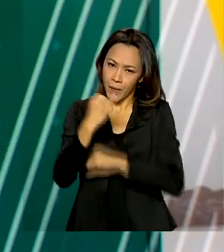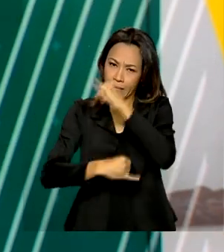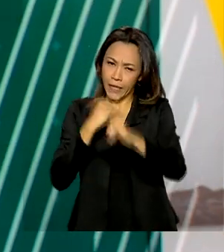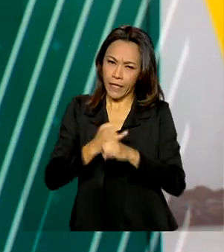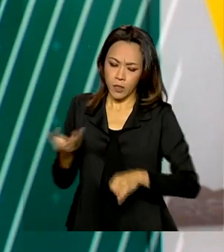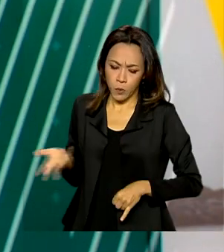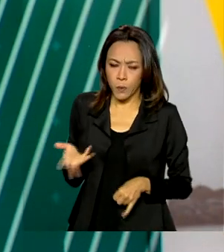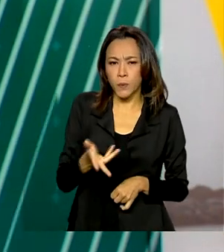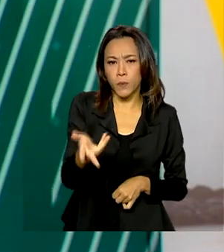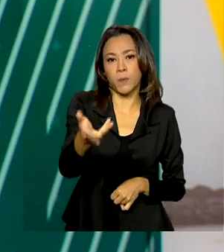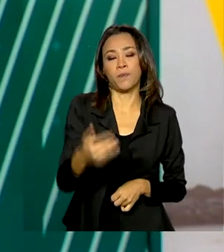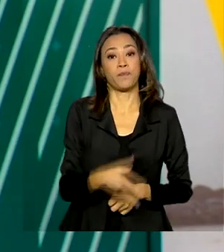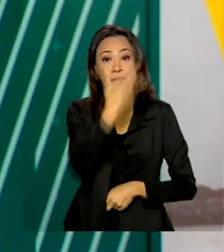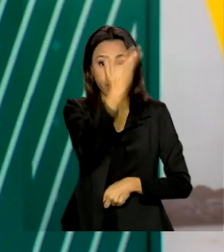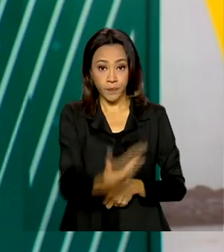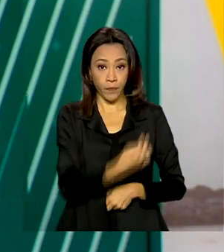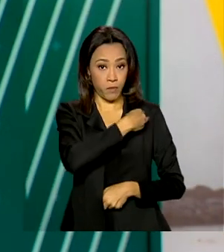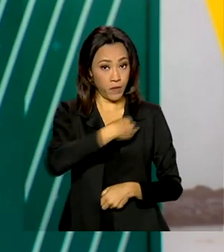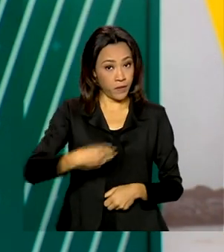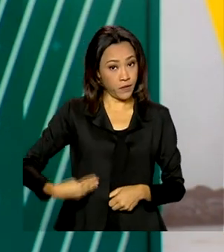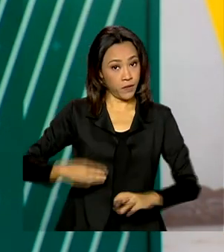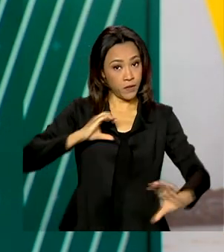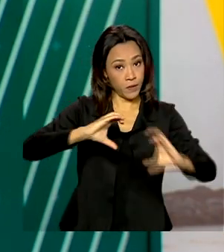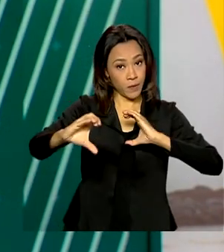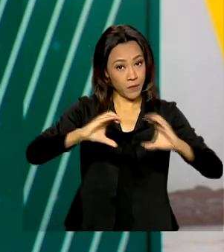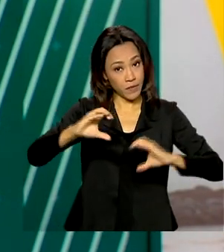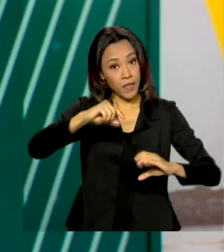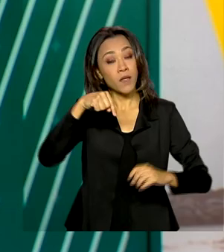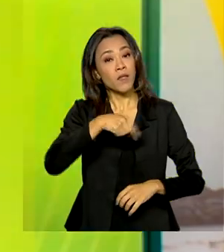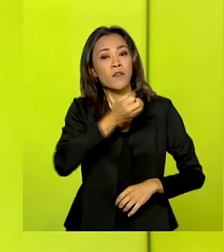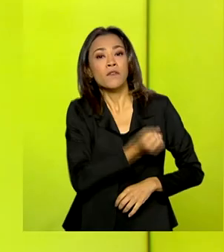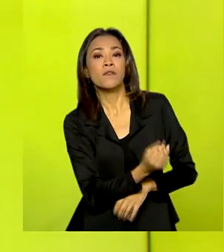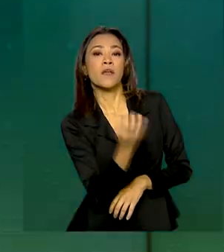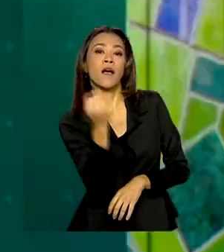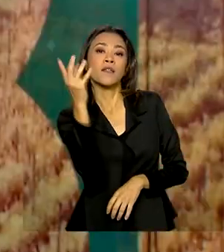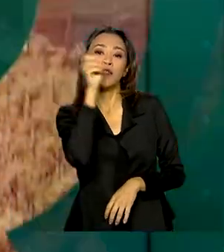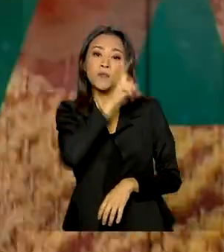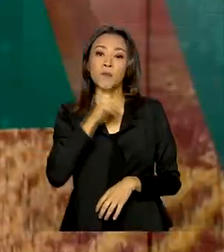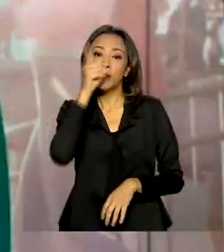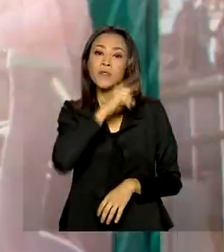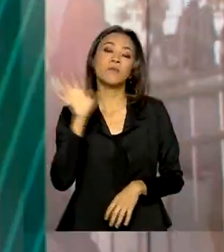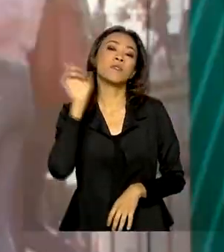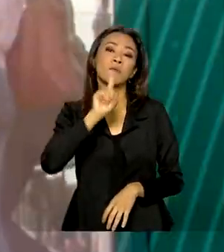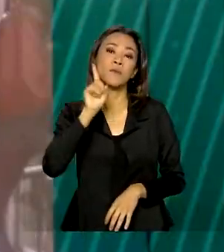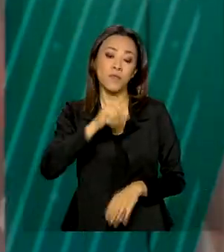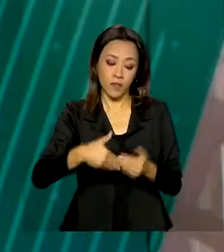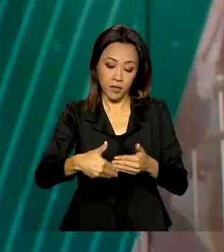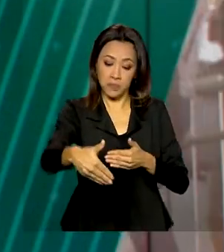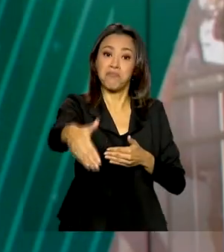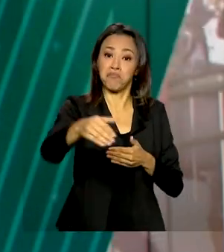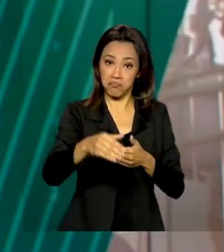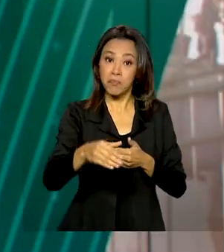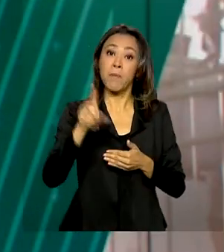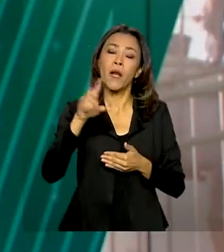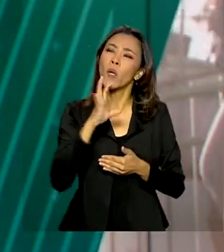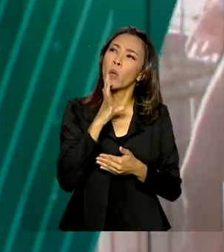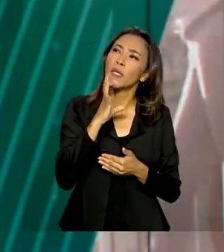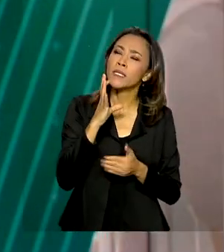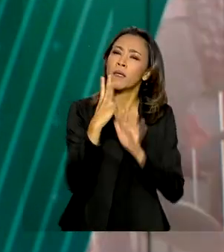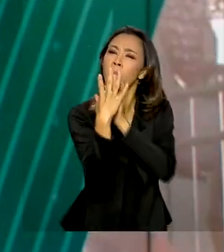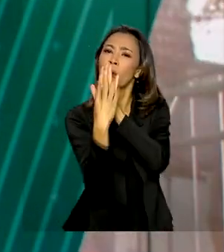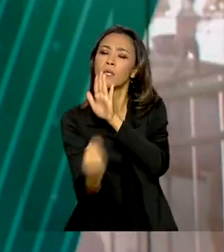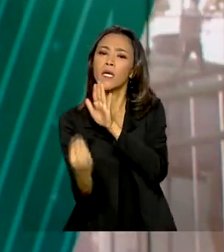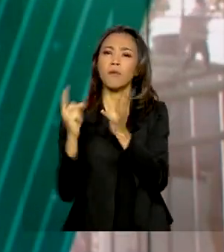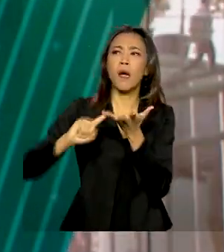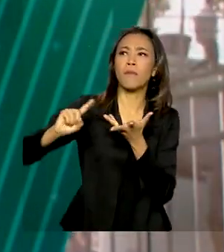O ministro das Comunicações, Fábio Faria, embarca neste domingo para os Estados Unidos, onde deve conhecer modelos de redes privativas,